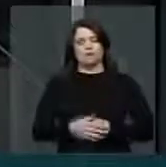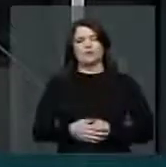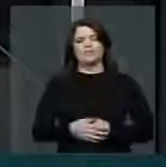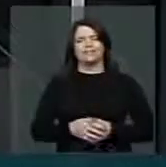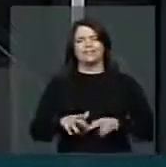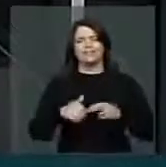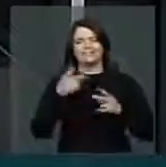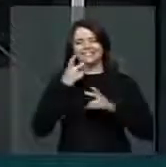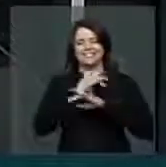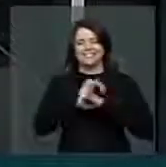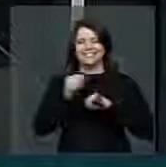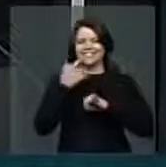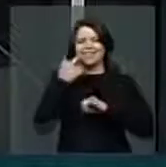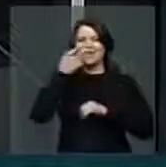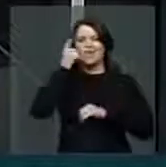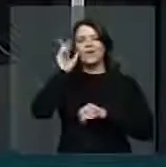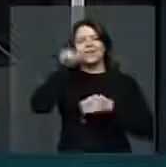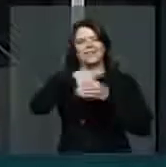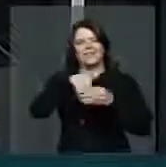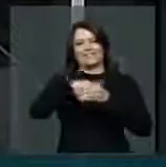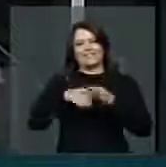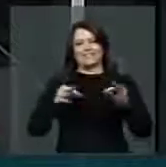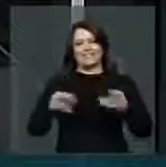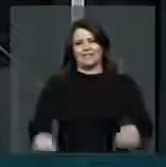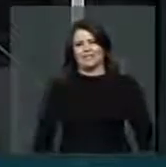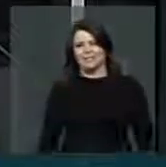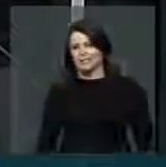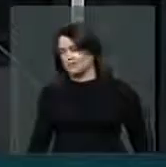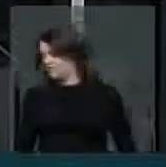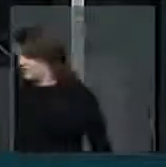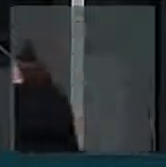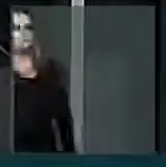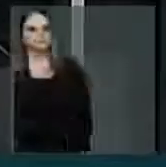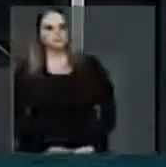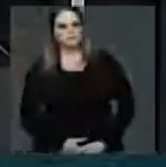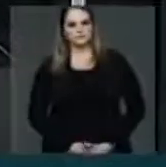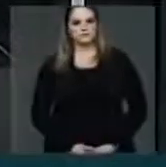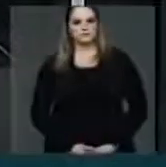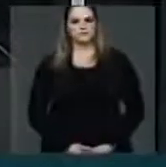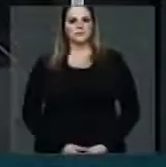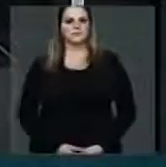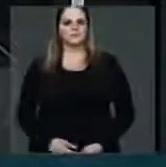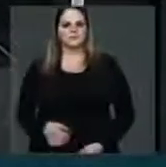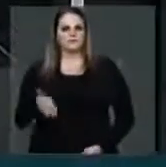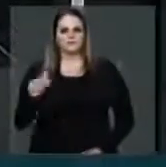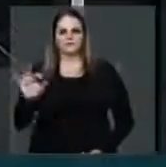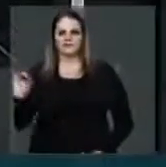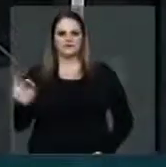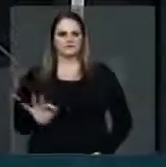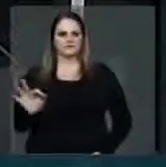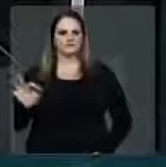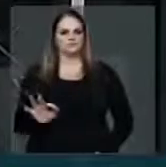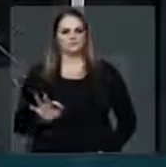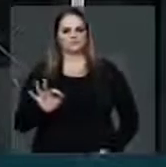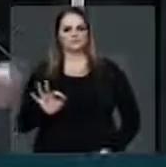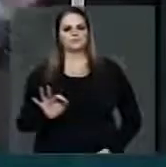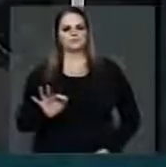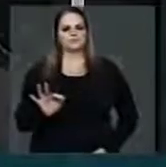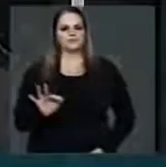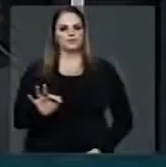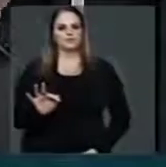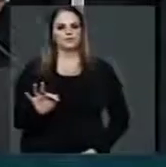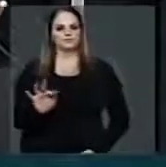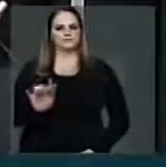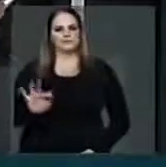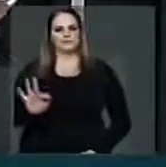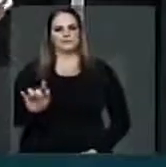Ontem nós votamos aqui nessa casa o fim da cobrança dos 10% a mais do Fundo de Garantia. É muito